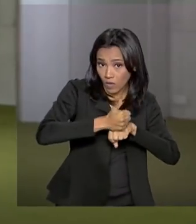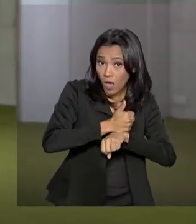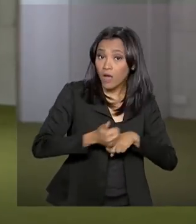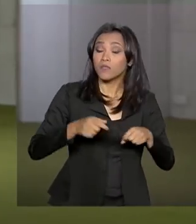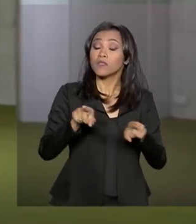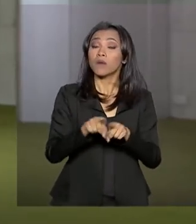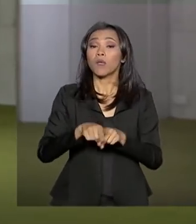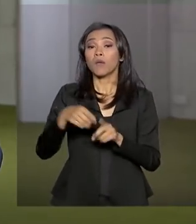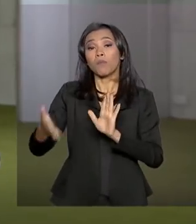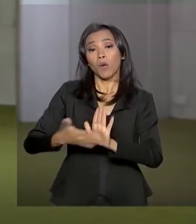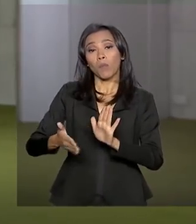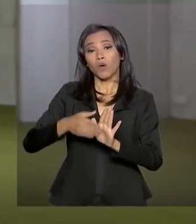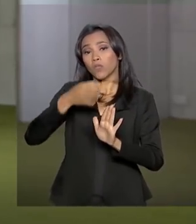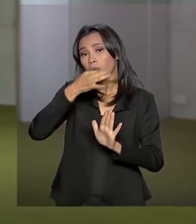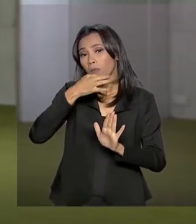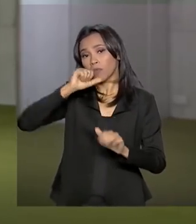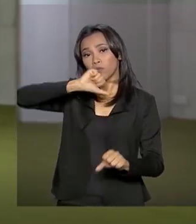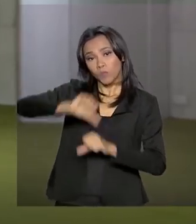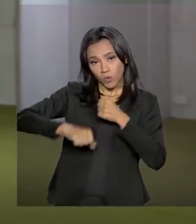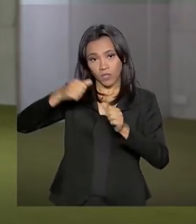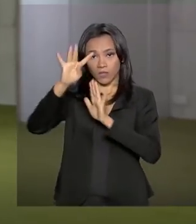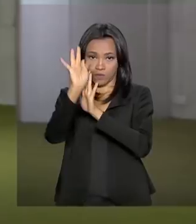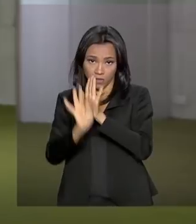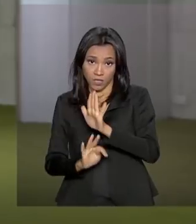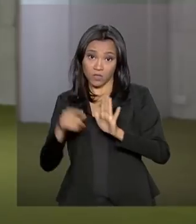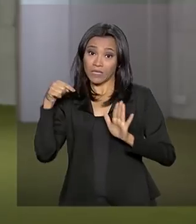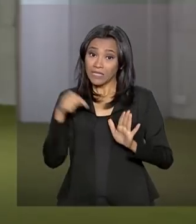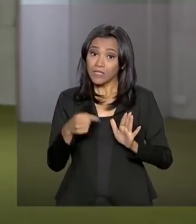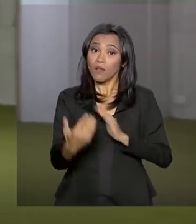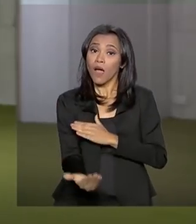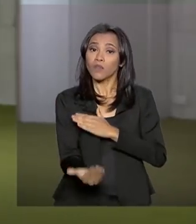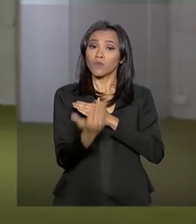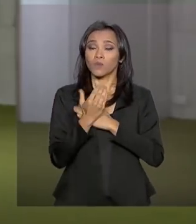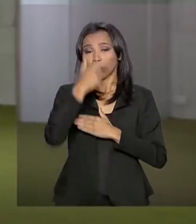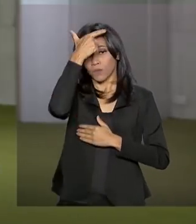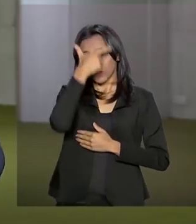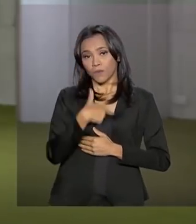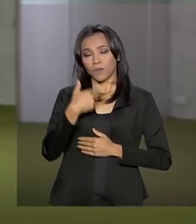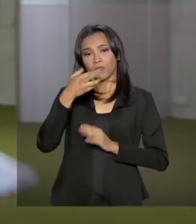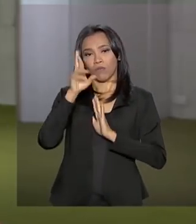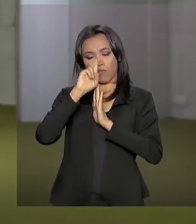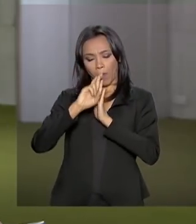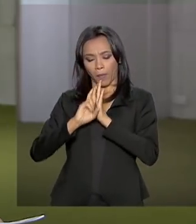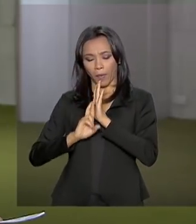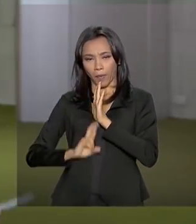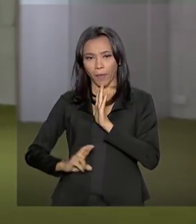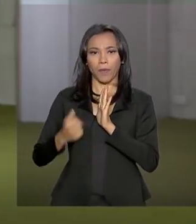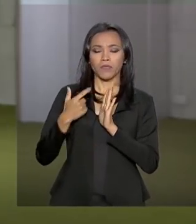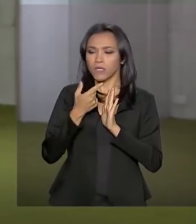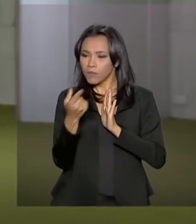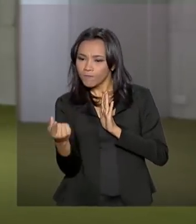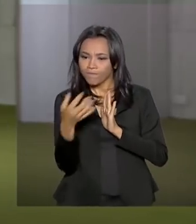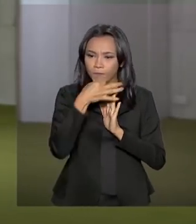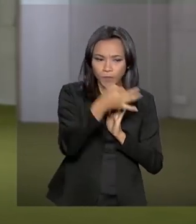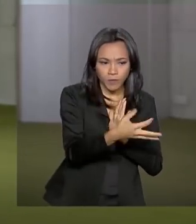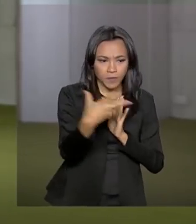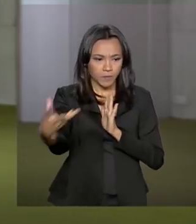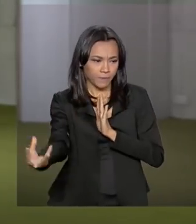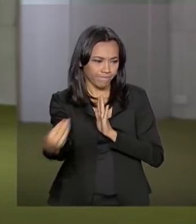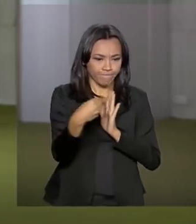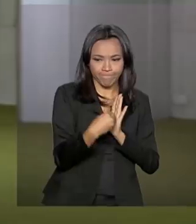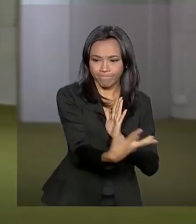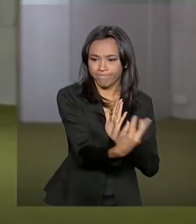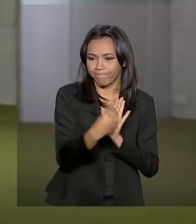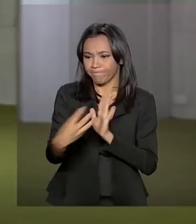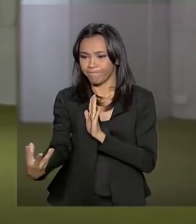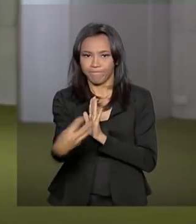de alterações no texto. Isso tudo ajuda o relator a fechar ali um texto final buscando sempre o consenso entre os parlamentares.